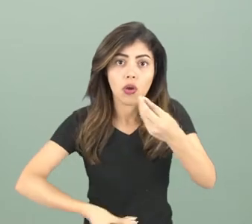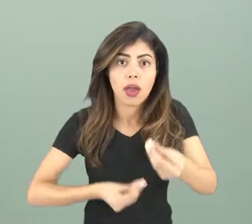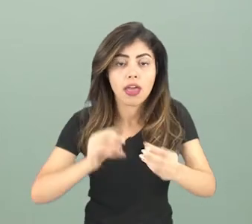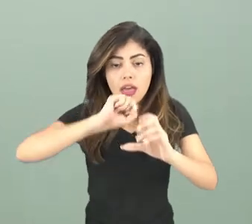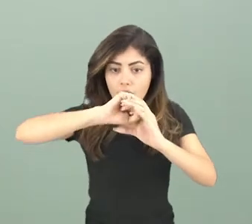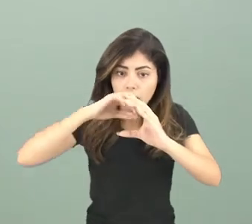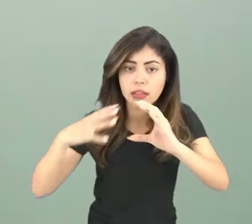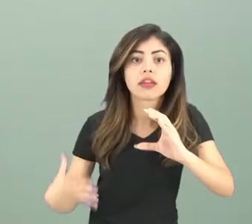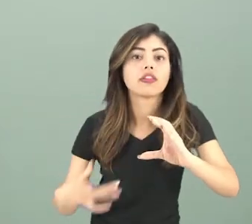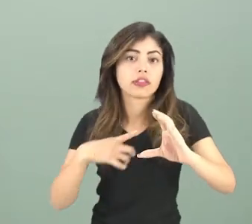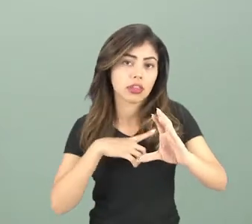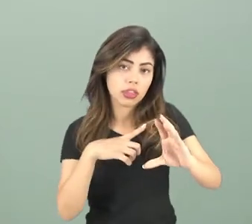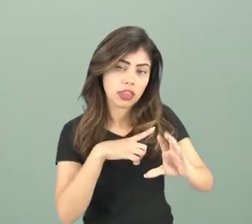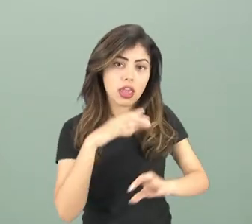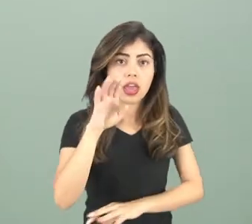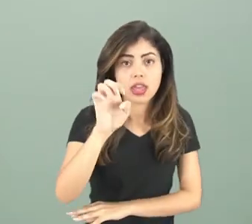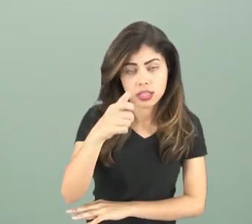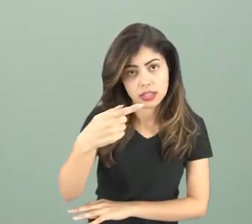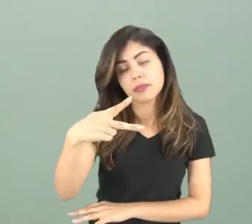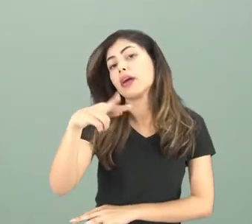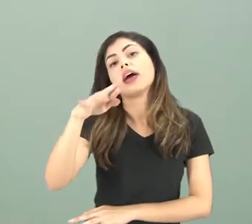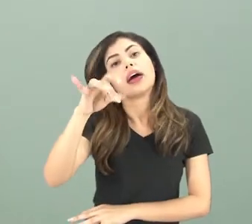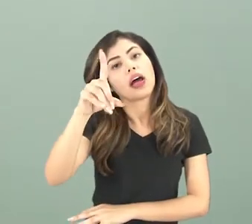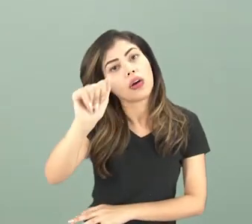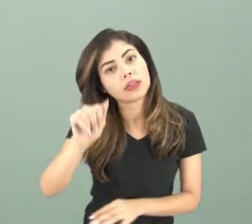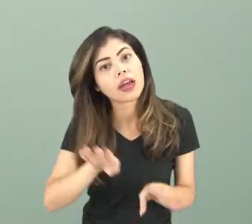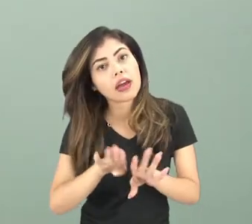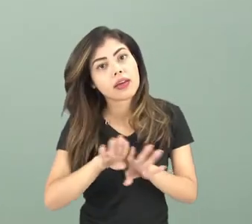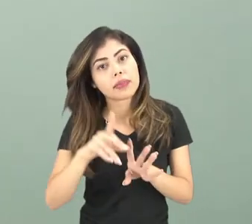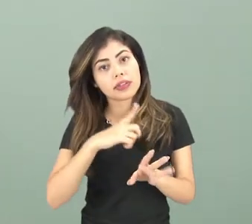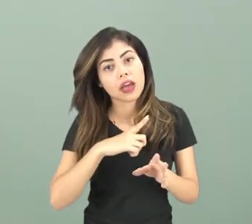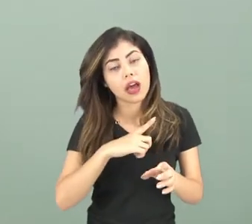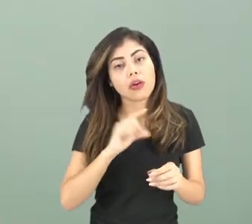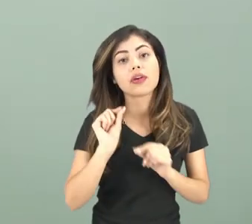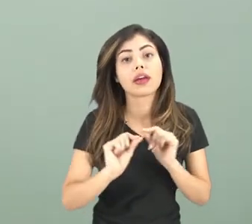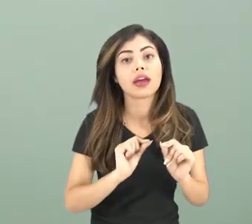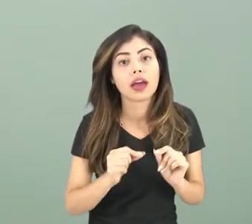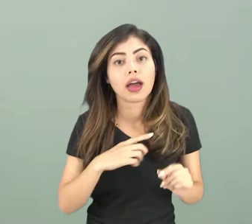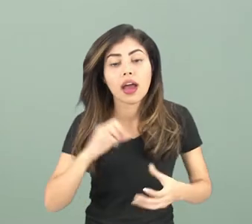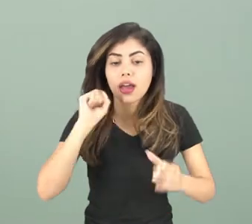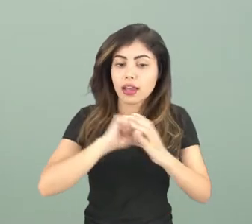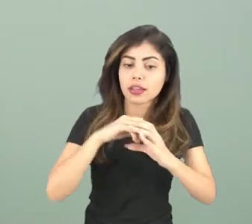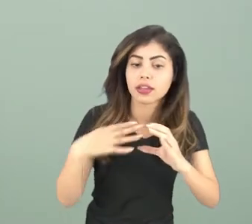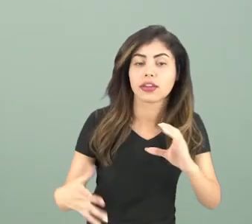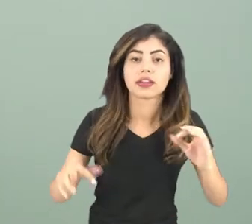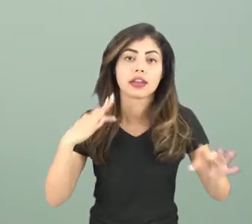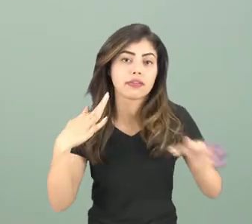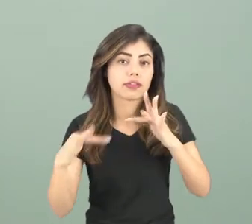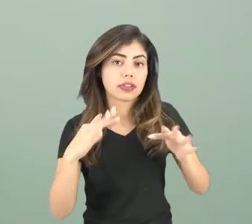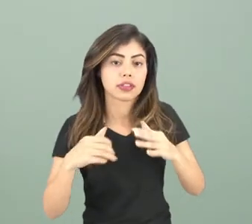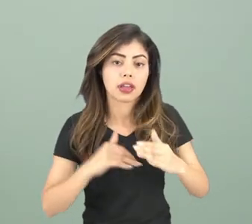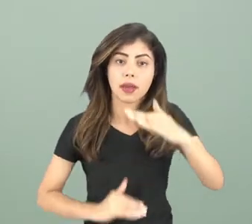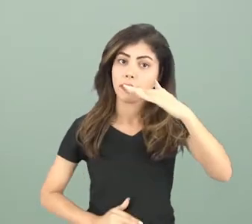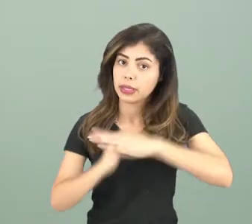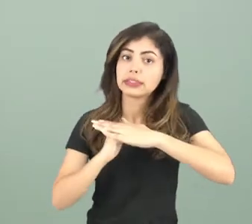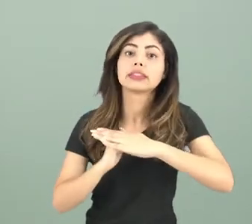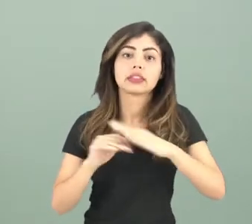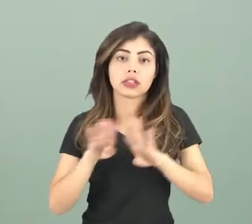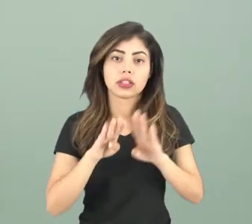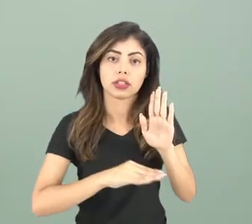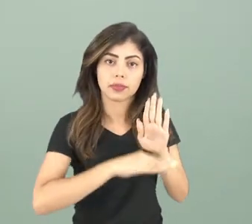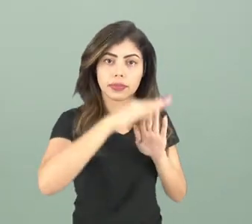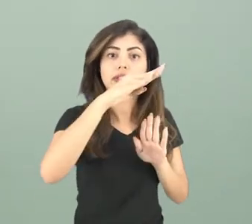características que tem a esmeralda, ele precisa estar sujeito a algumas características físicas, como pressão adequada, temperatura